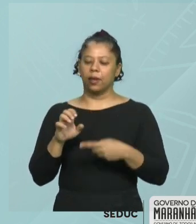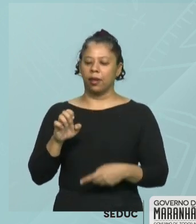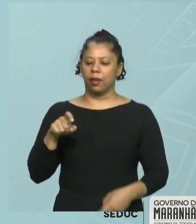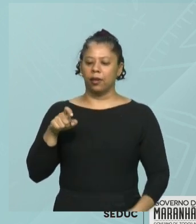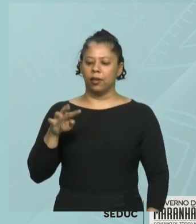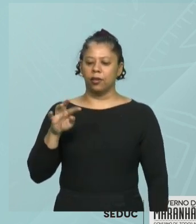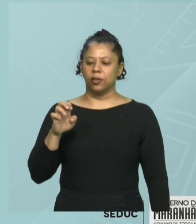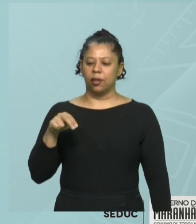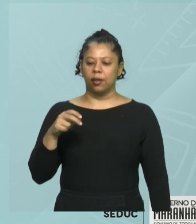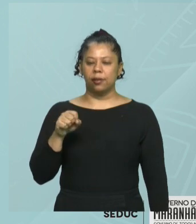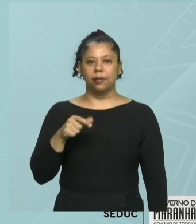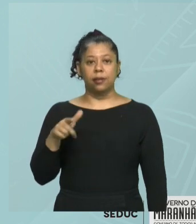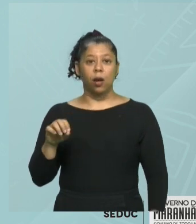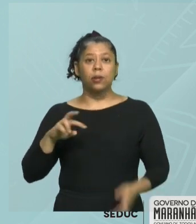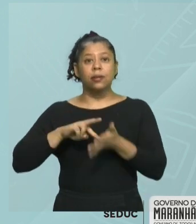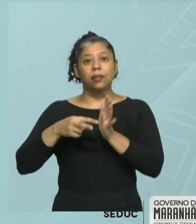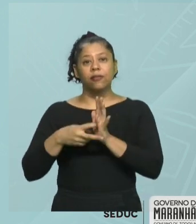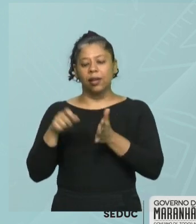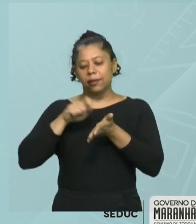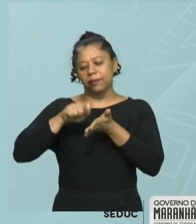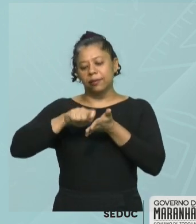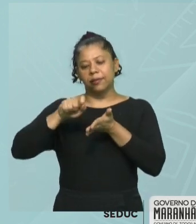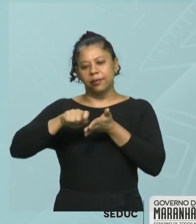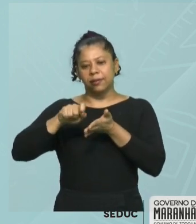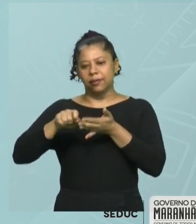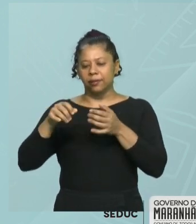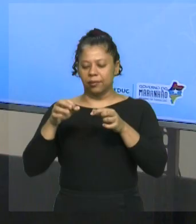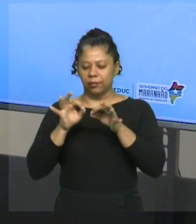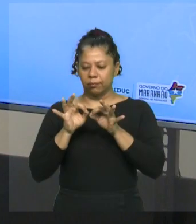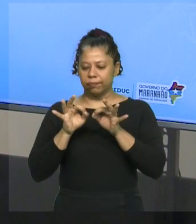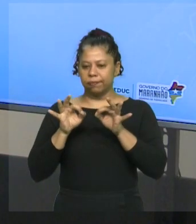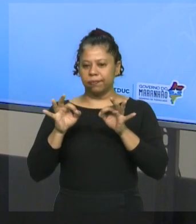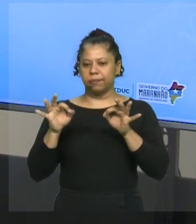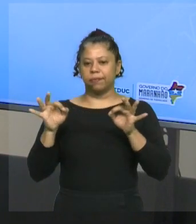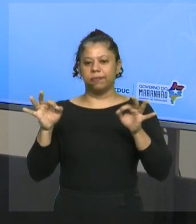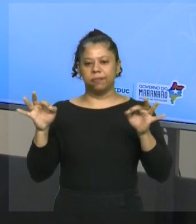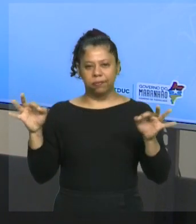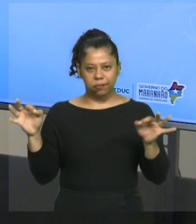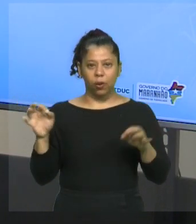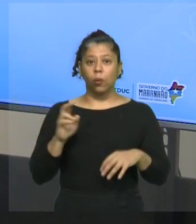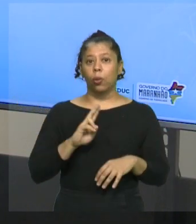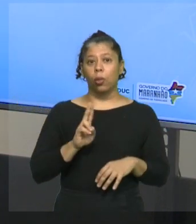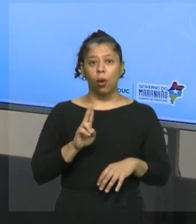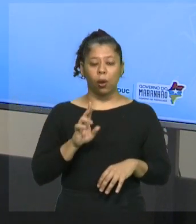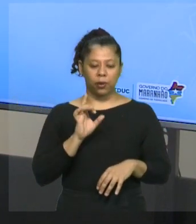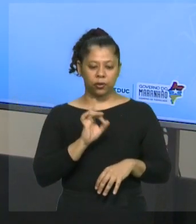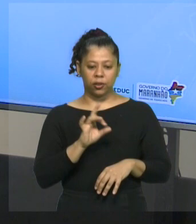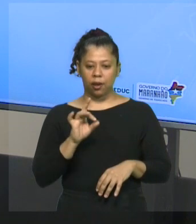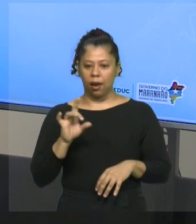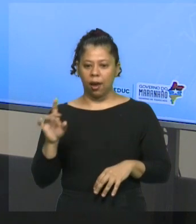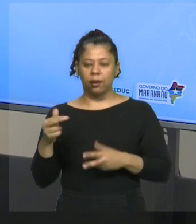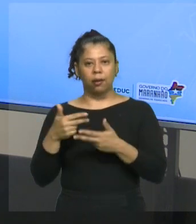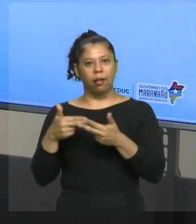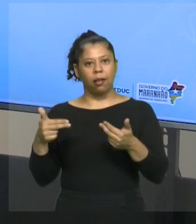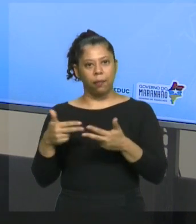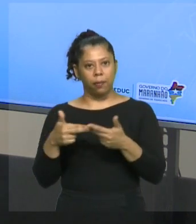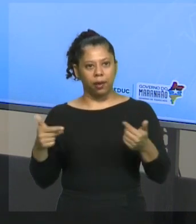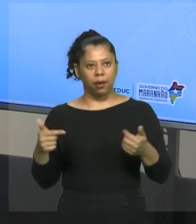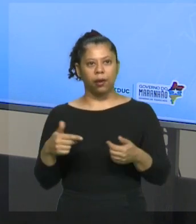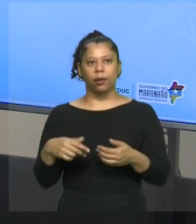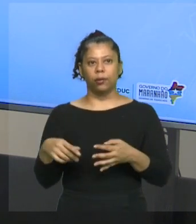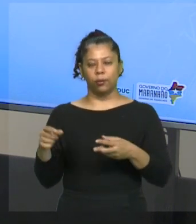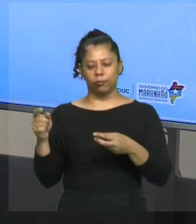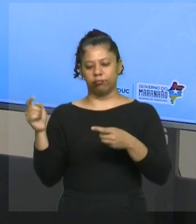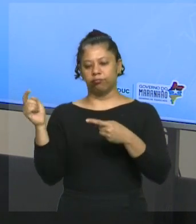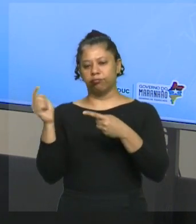seja, escrever por extenso. Escrever mesmo o nome de cada elemento. Elencar